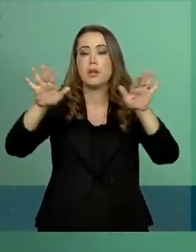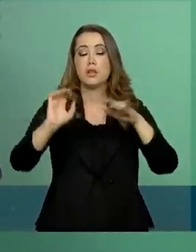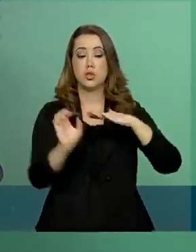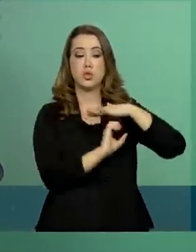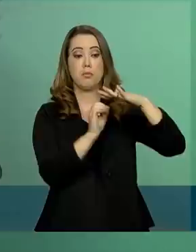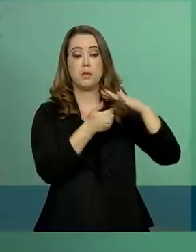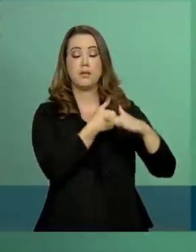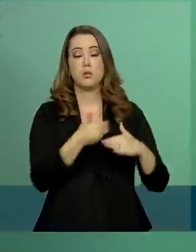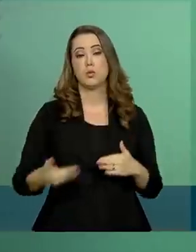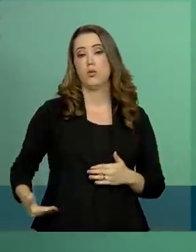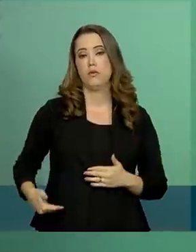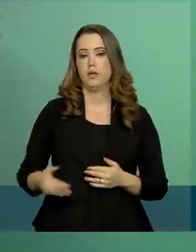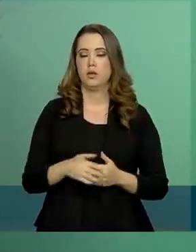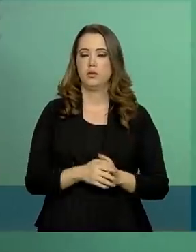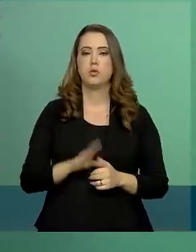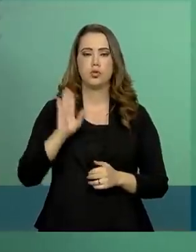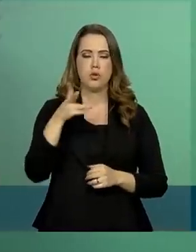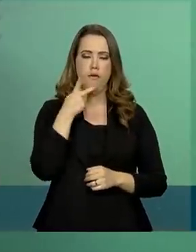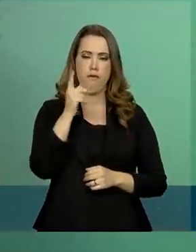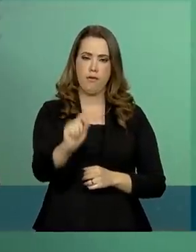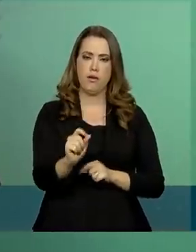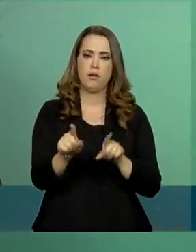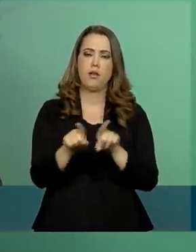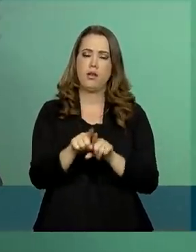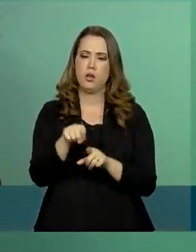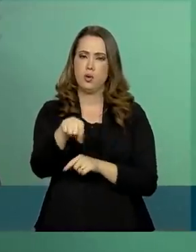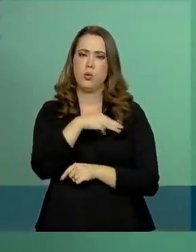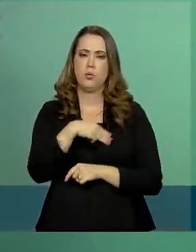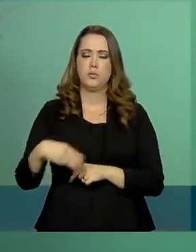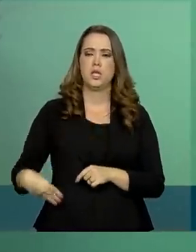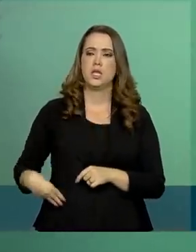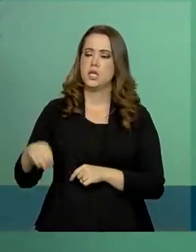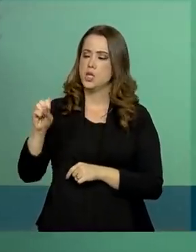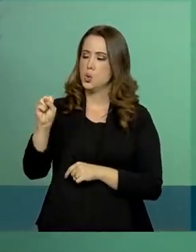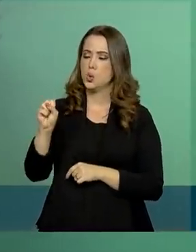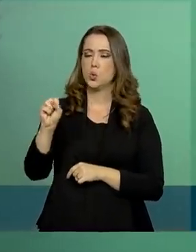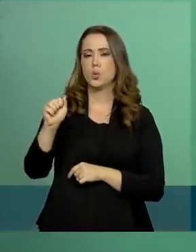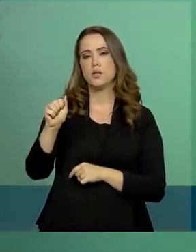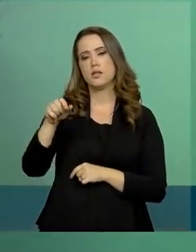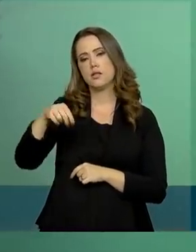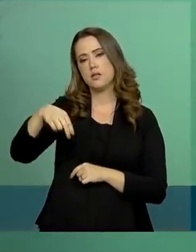que, aliás, está indo ao encontro do presidente para tratar deste tema.